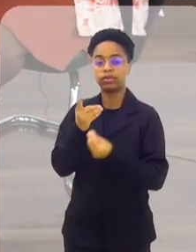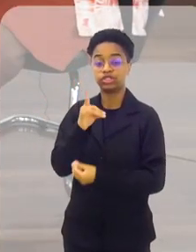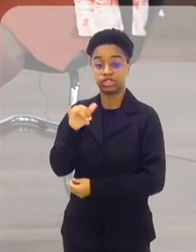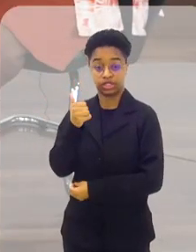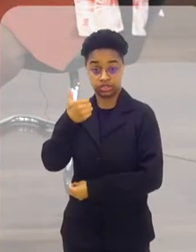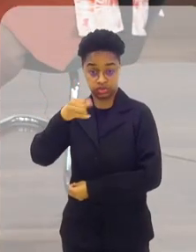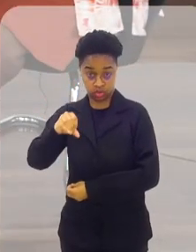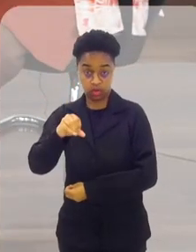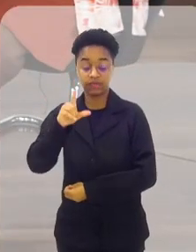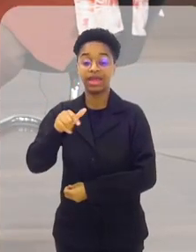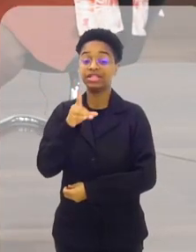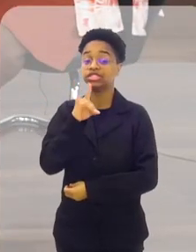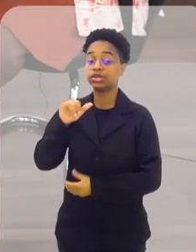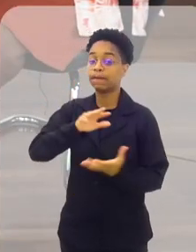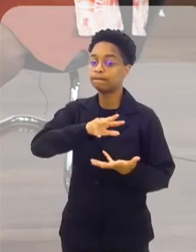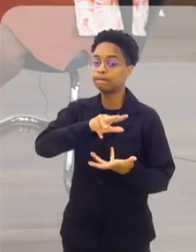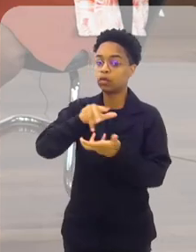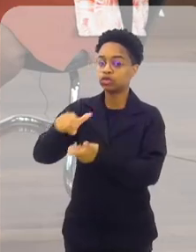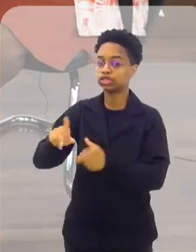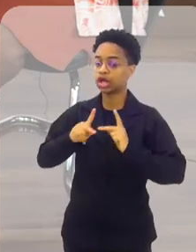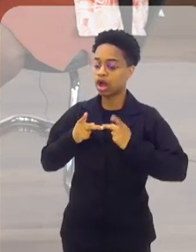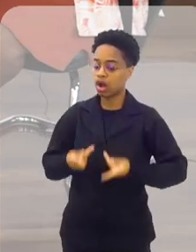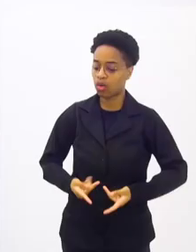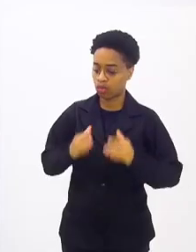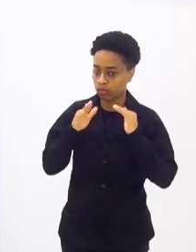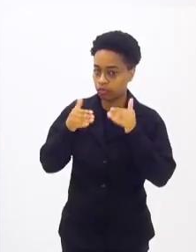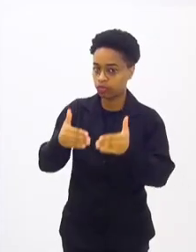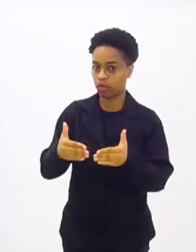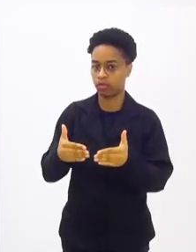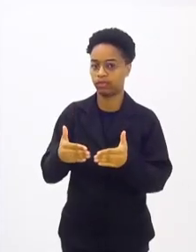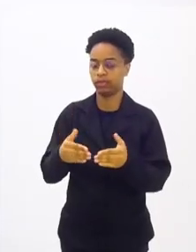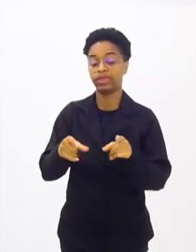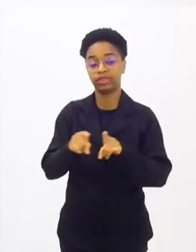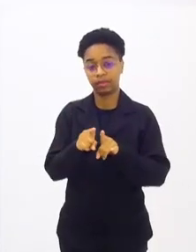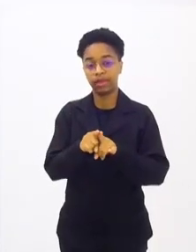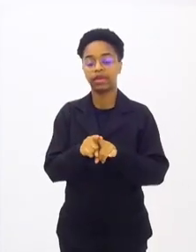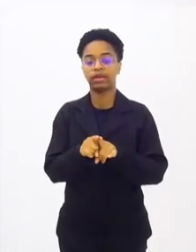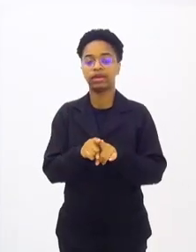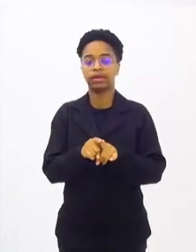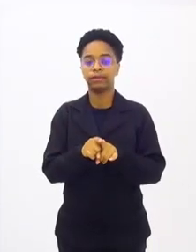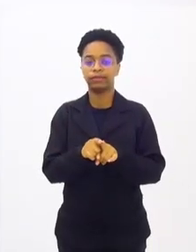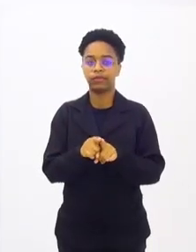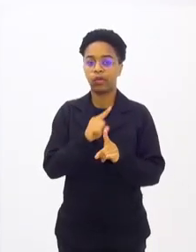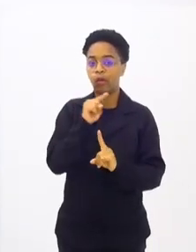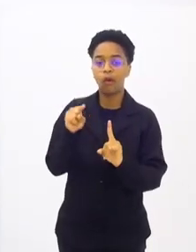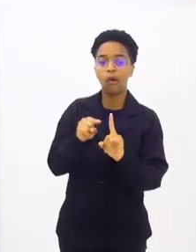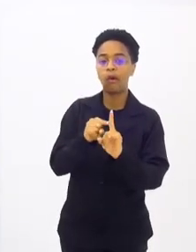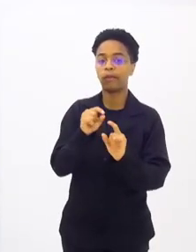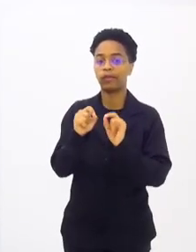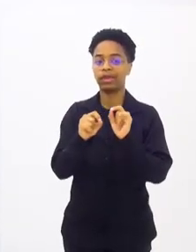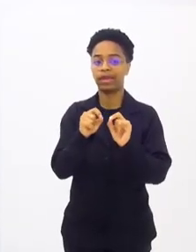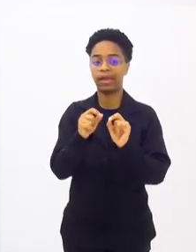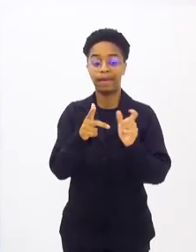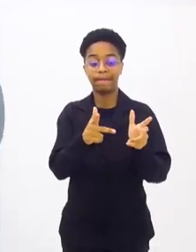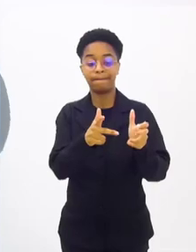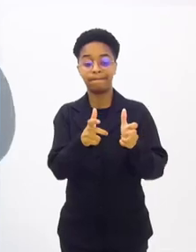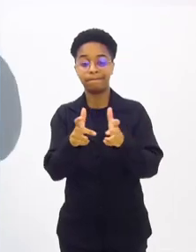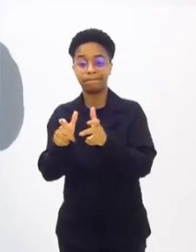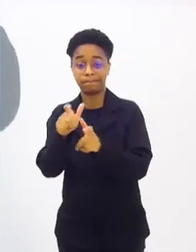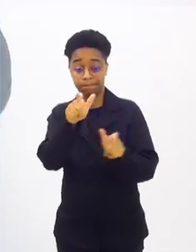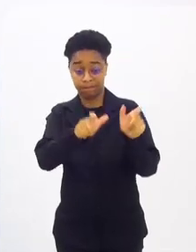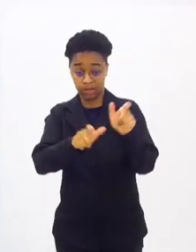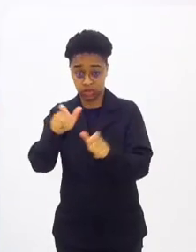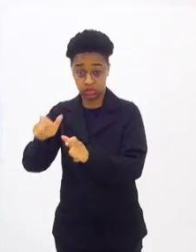desse dia, dia 19, que é o Dia Mundial Humanitário. E que quer reconhecer, ou que pretende reconhecer,